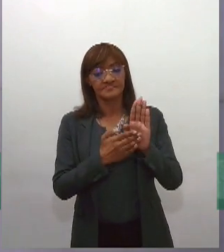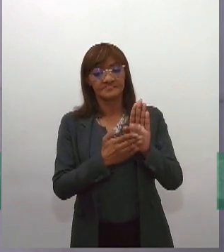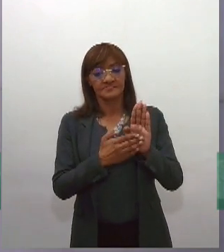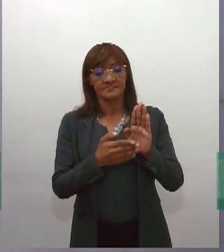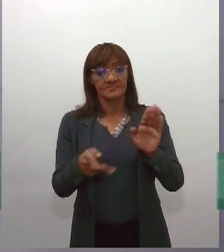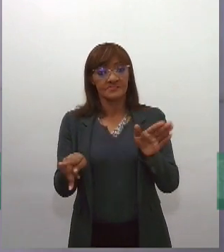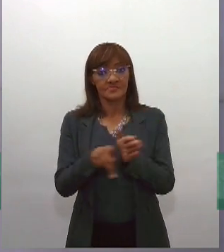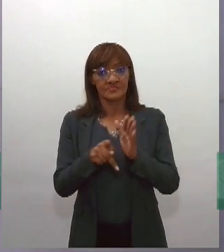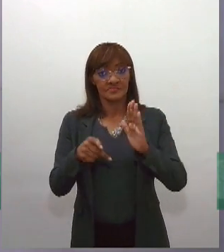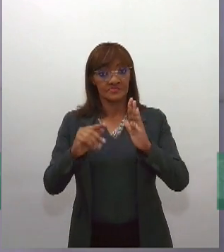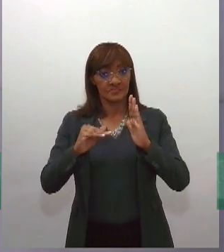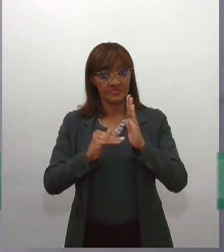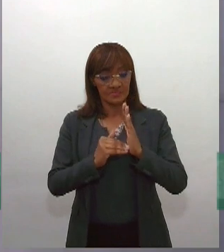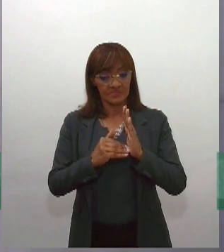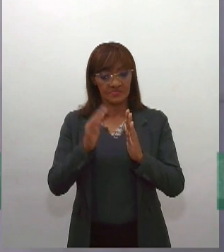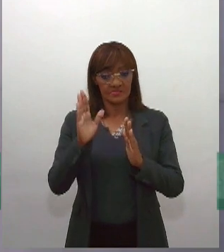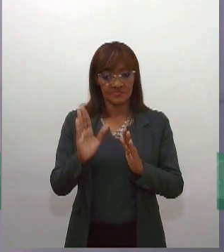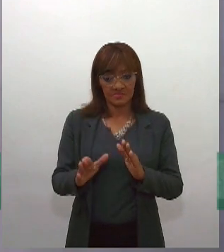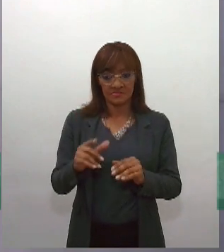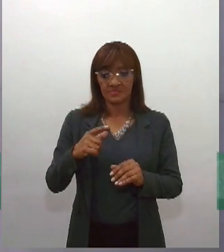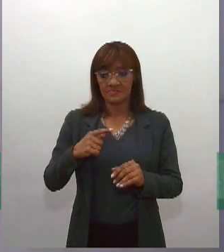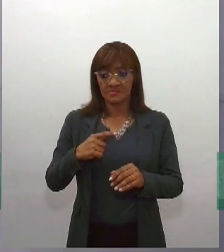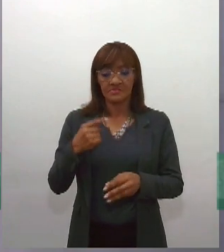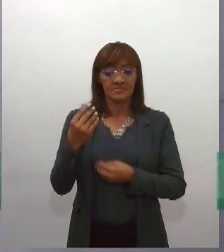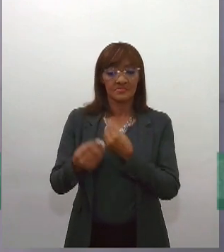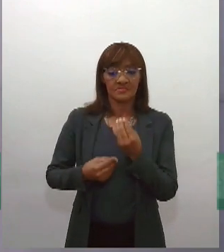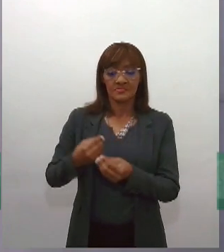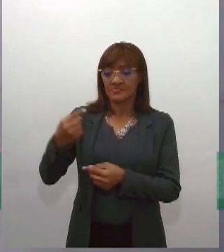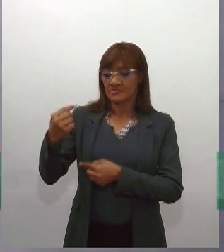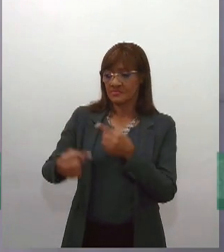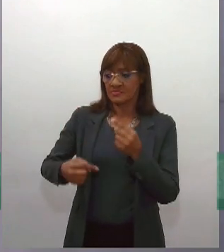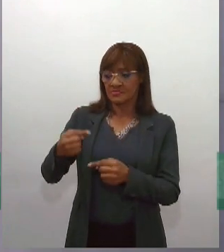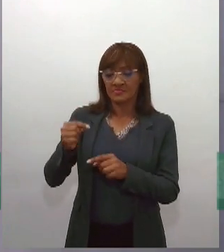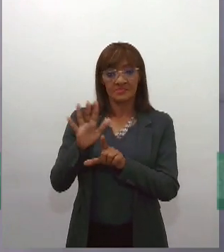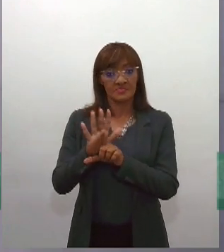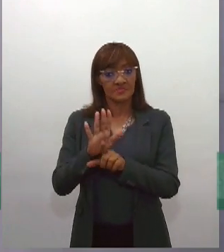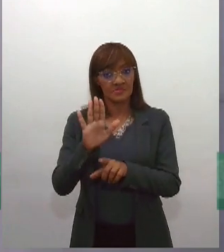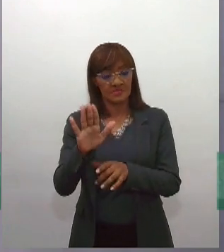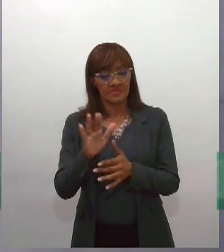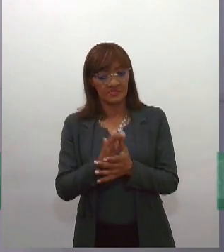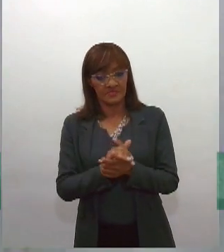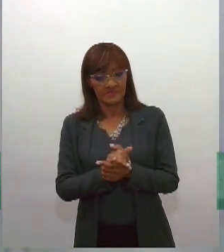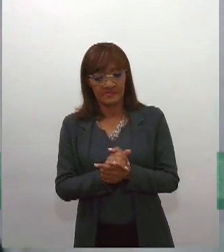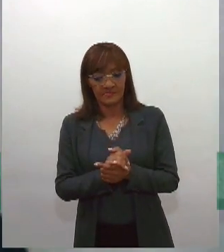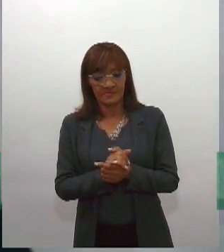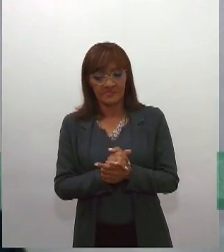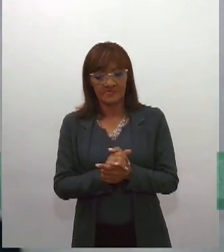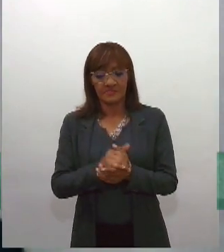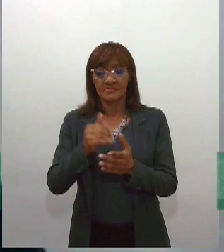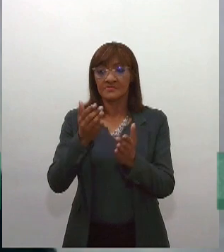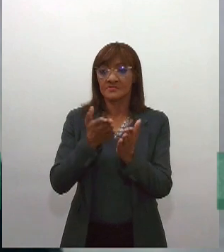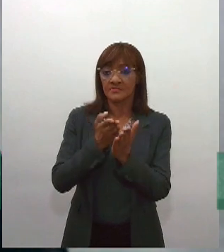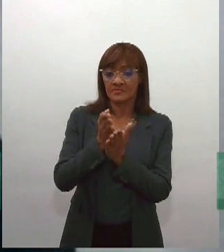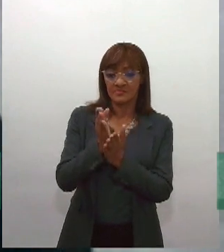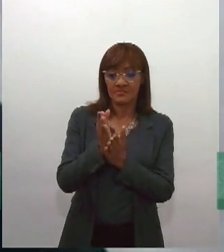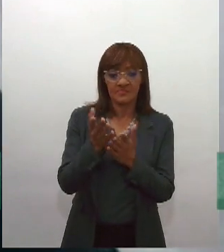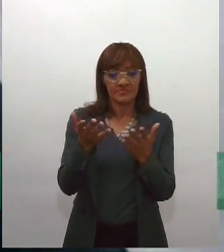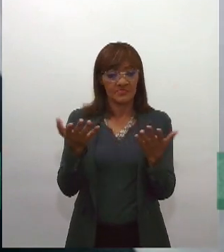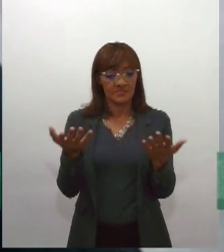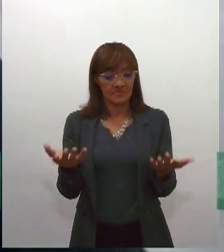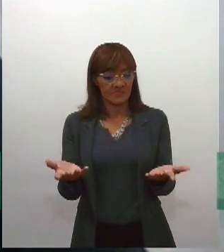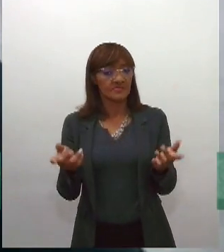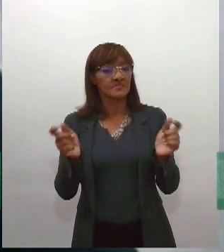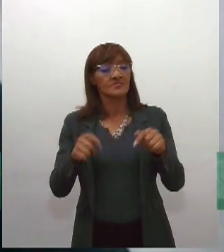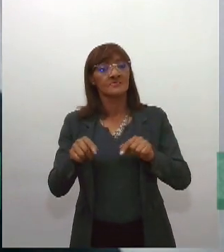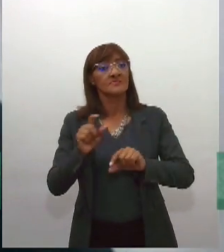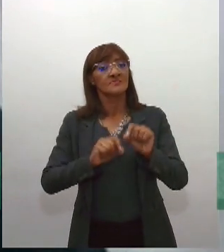dentro do processo normal de tramitação do Legislativo, ela, uma vez aprovada no Senado, ela segue para a Câmara